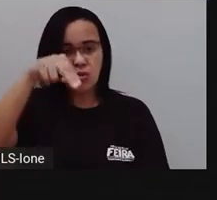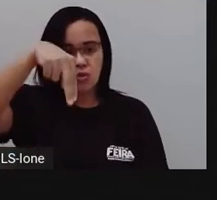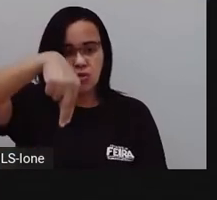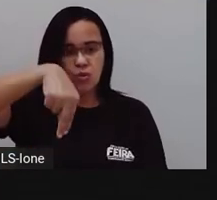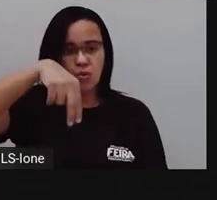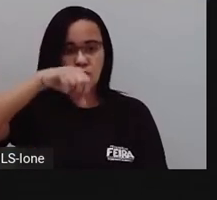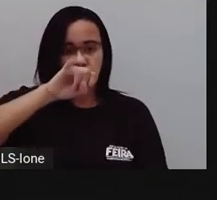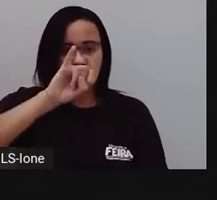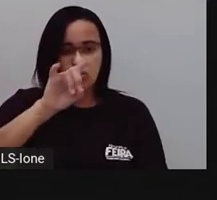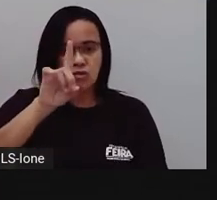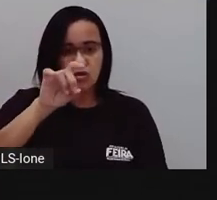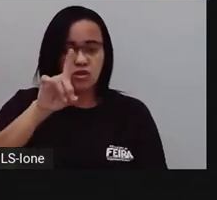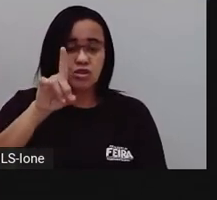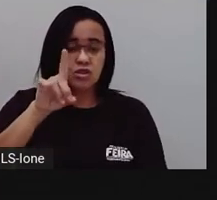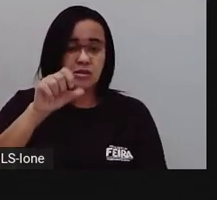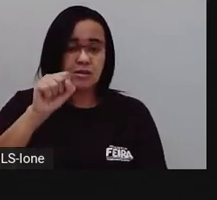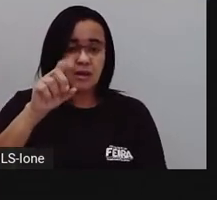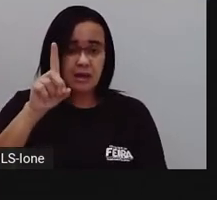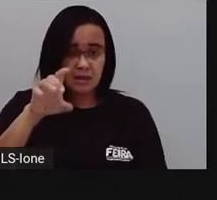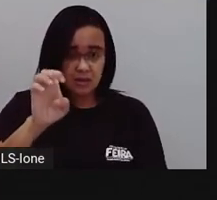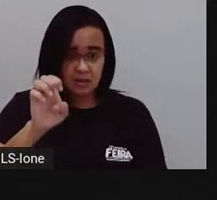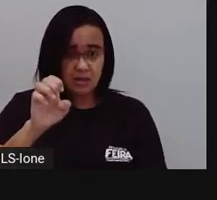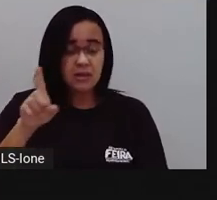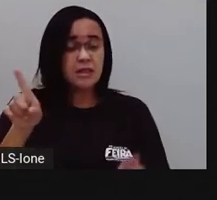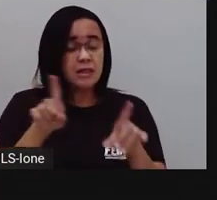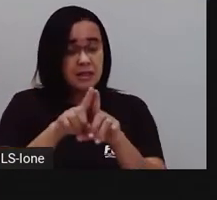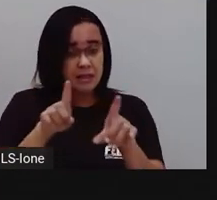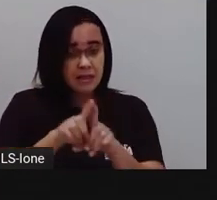representa as dezenas, tá bom?